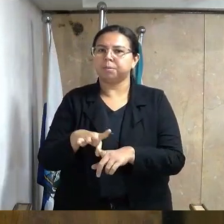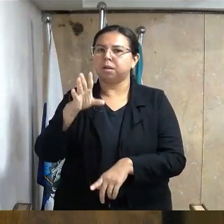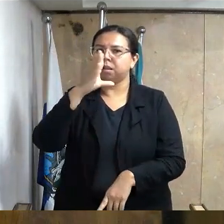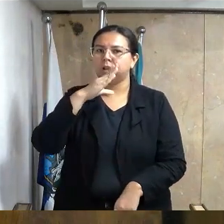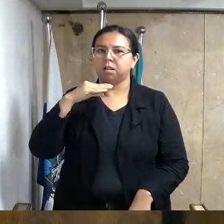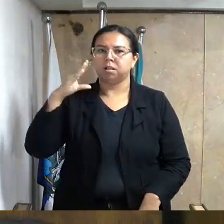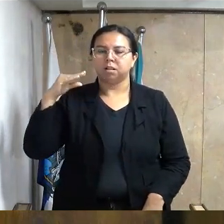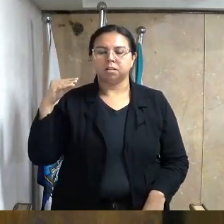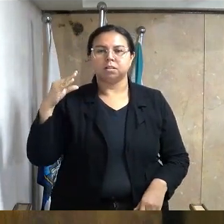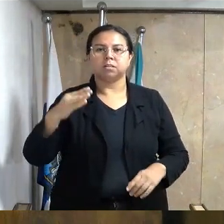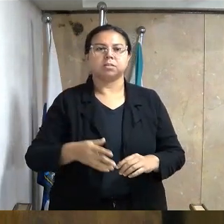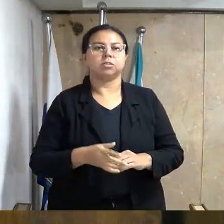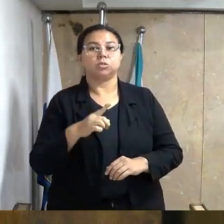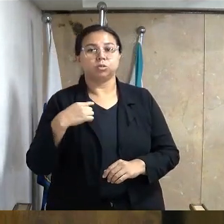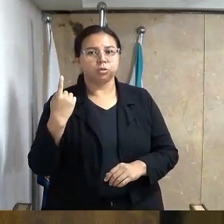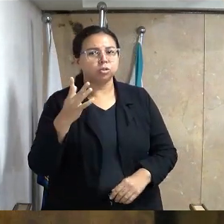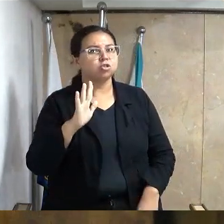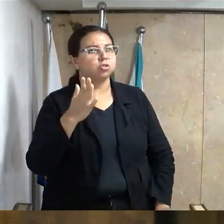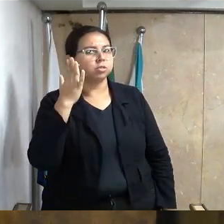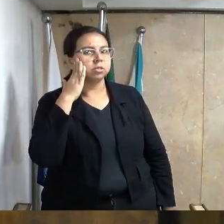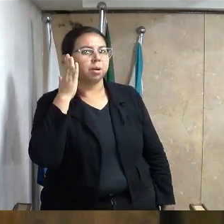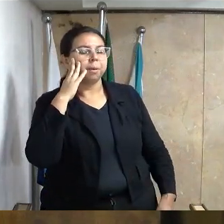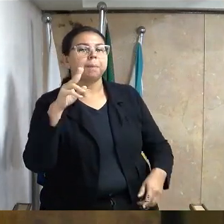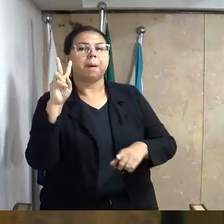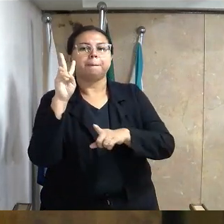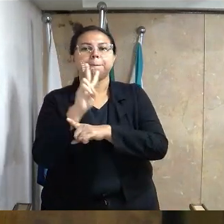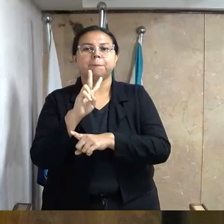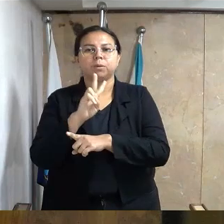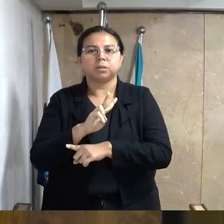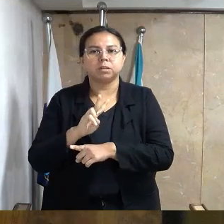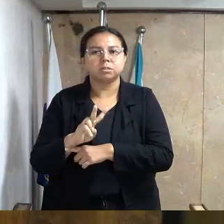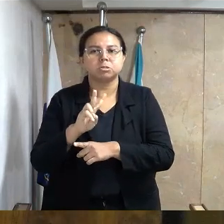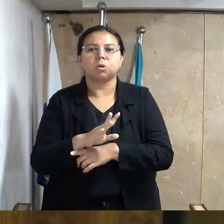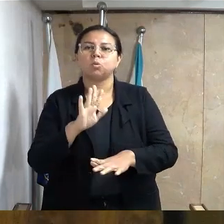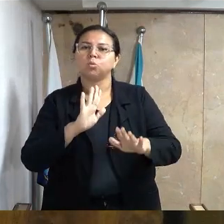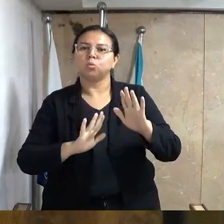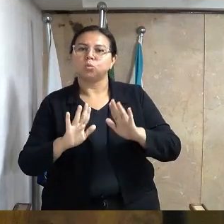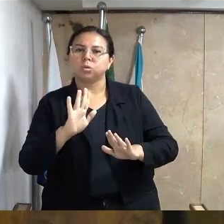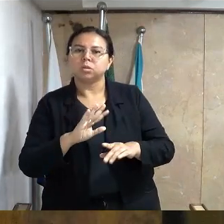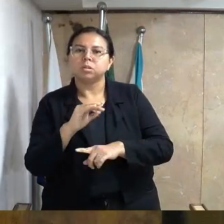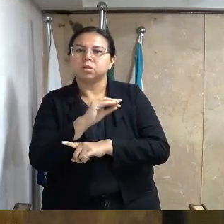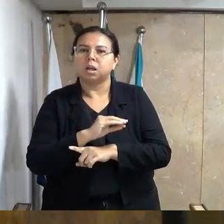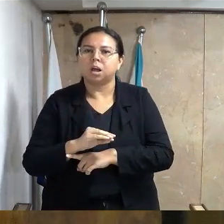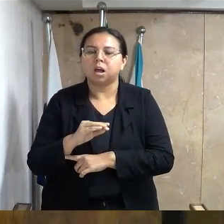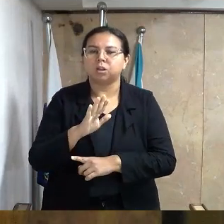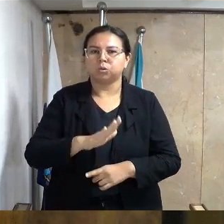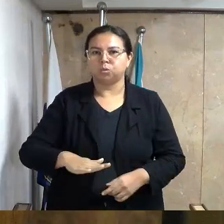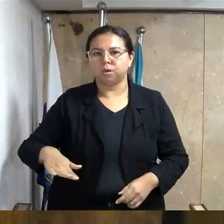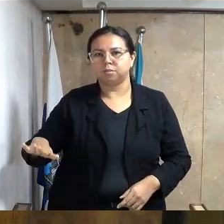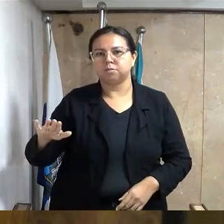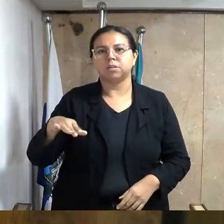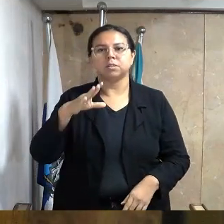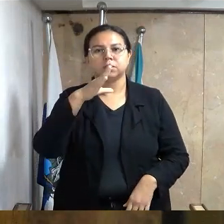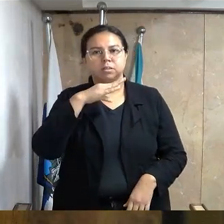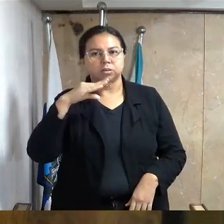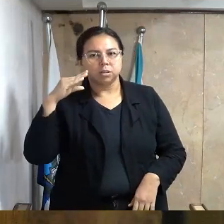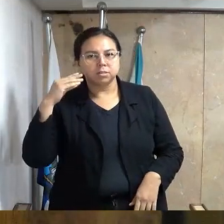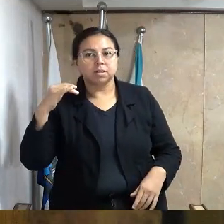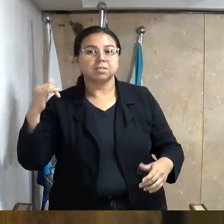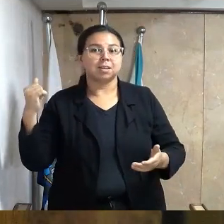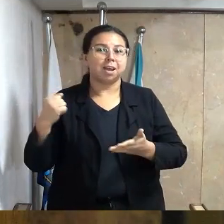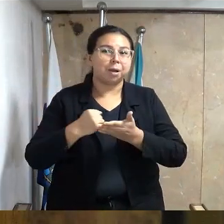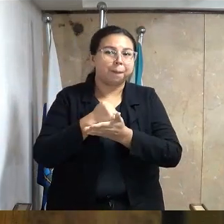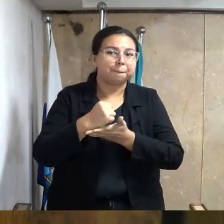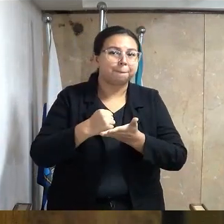Como todos sabemos, a proteção e o cuidado com a infância e a adolescência são pilares fundamentais